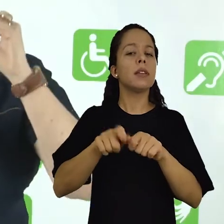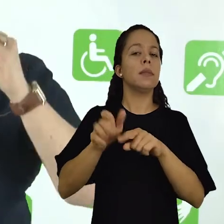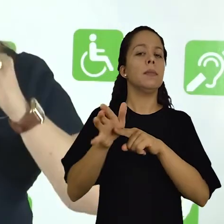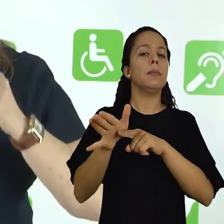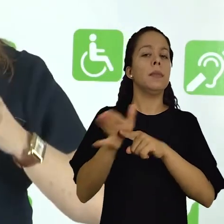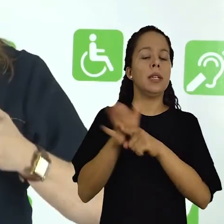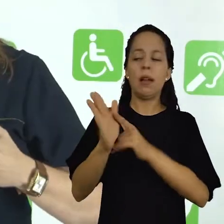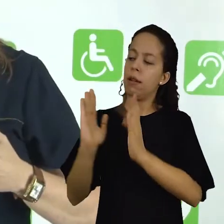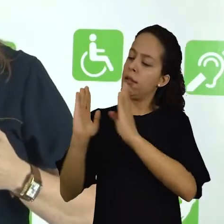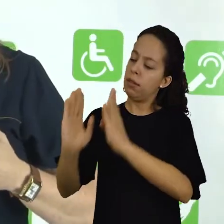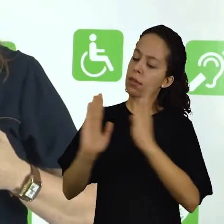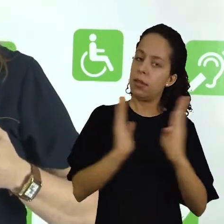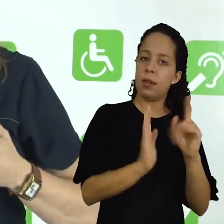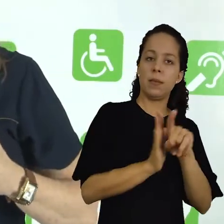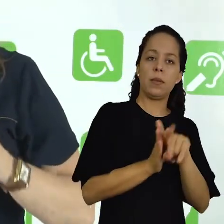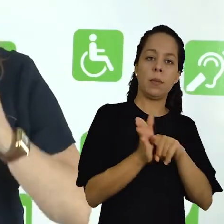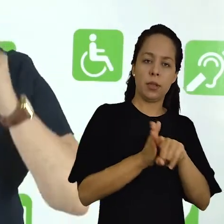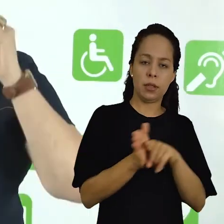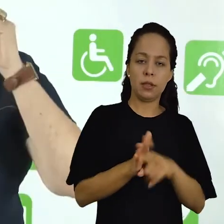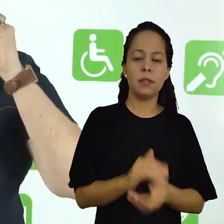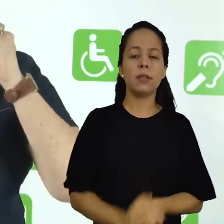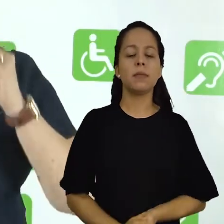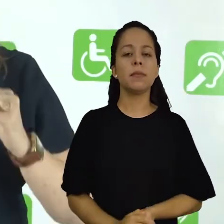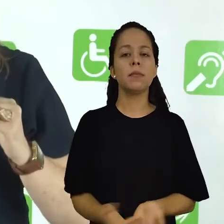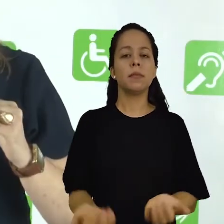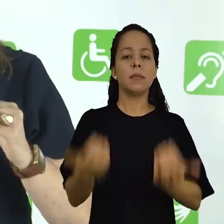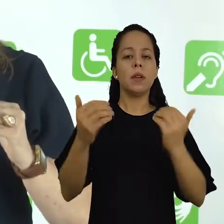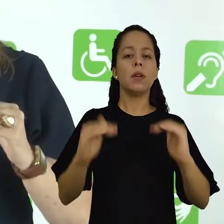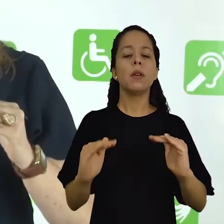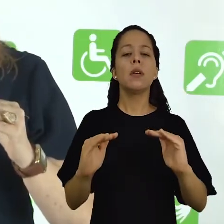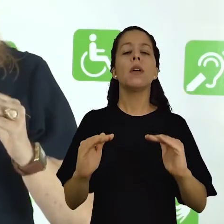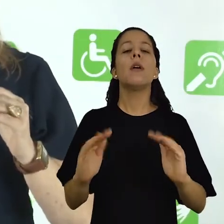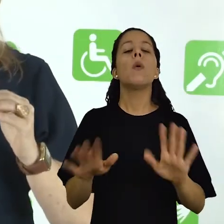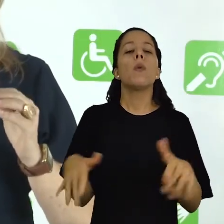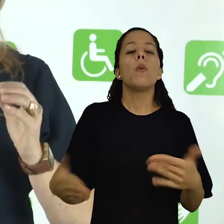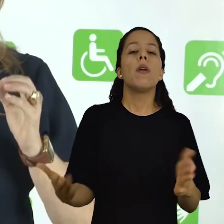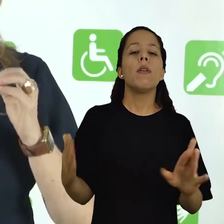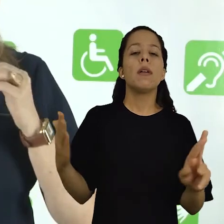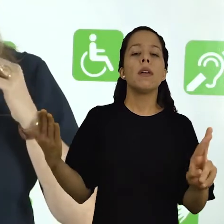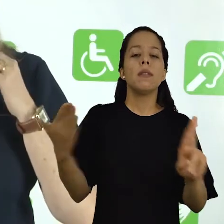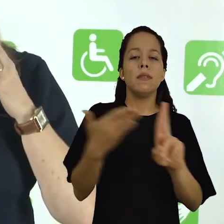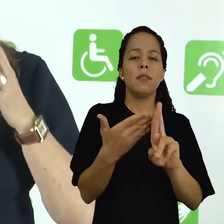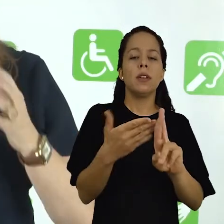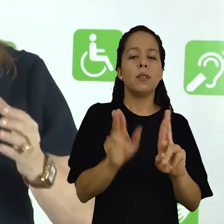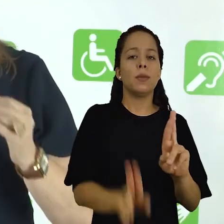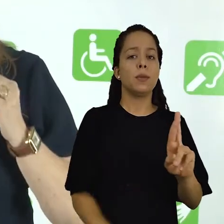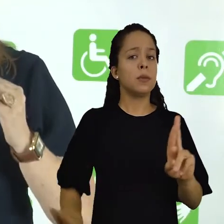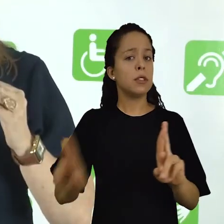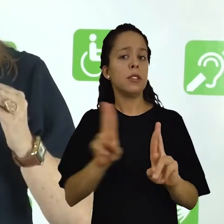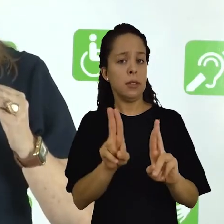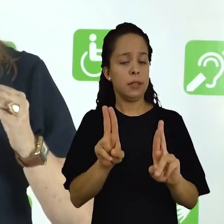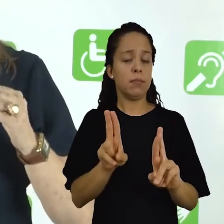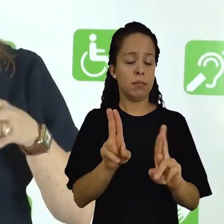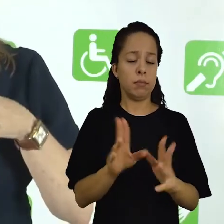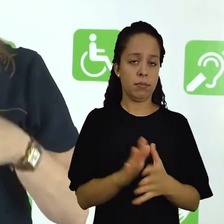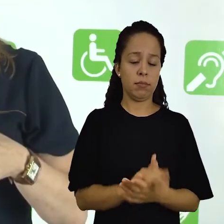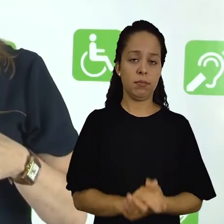serão executadas as etapas da pesquisa, quais as referências